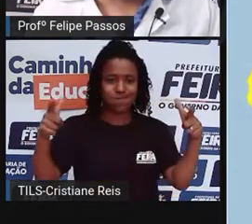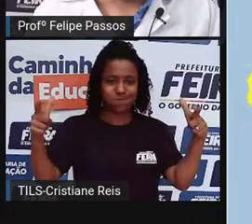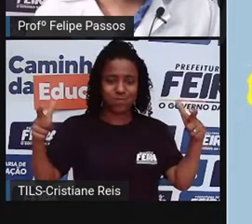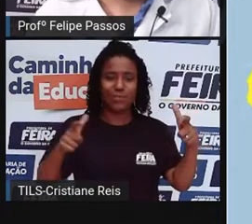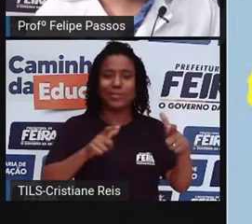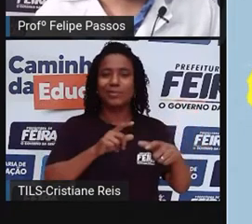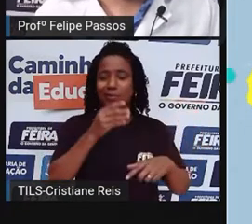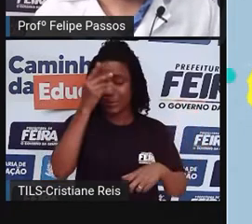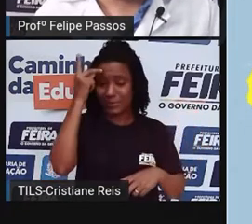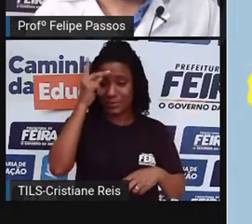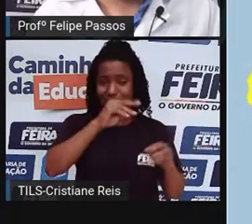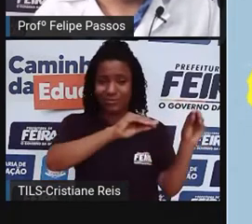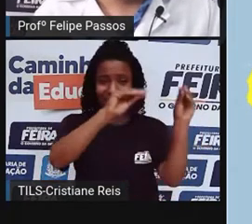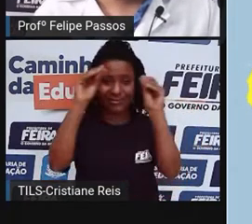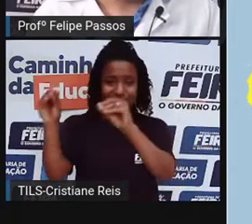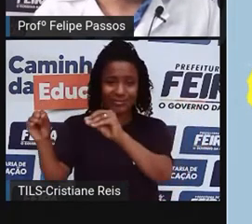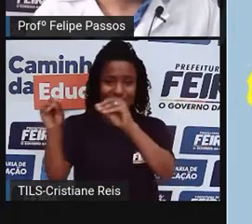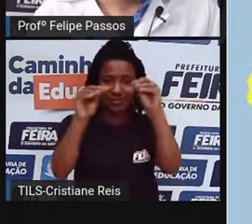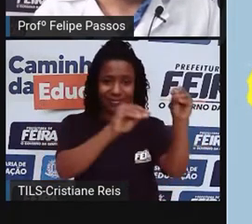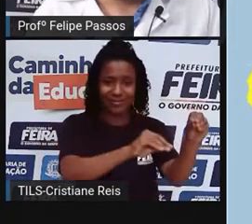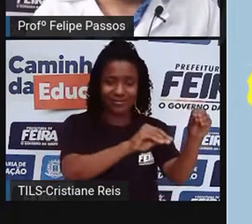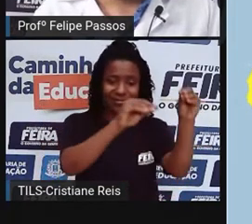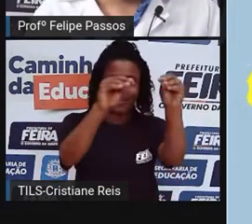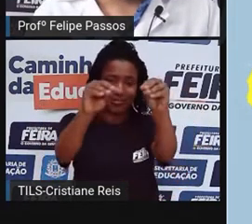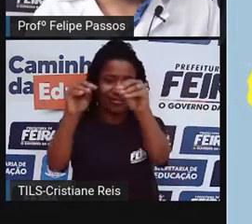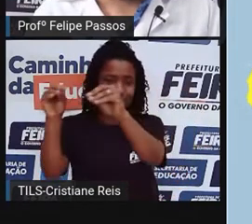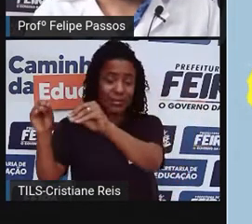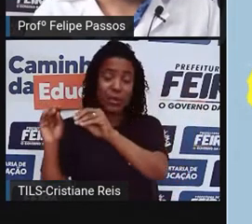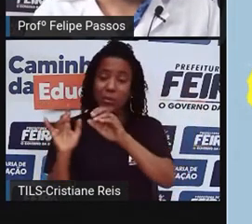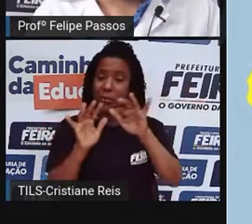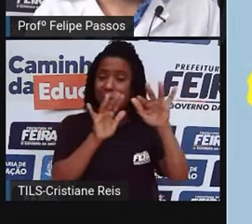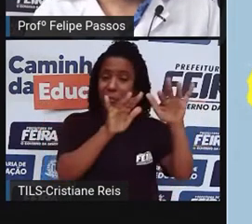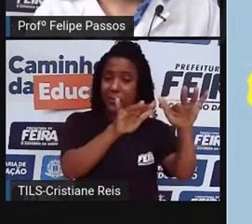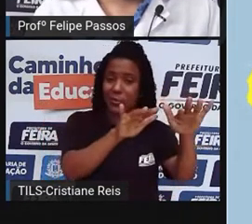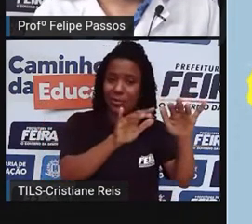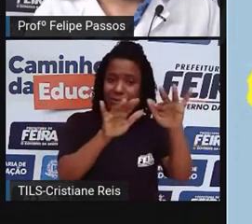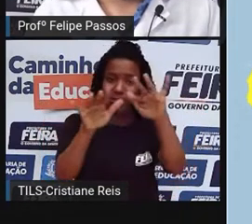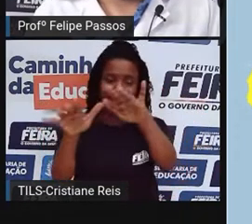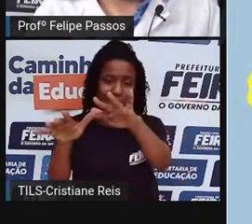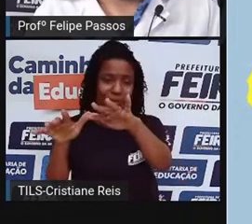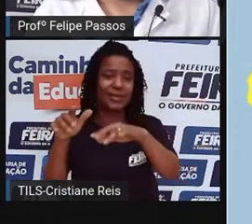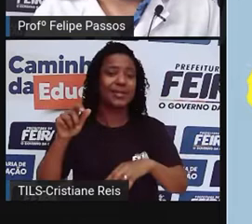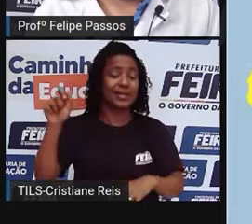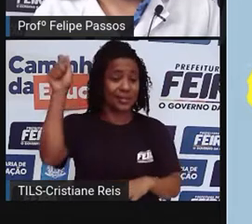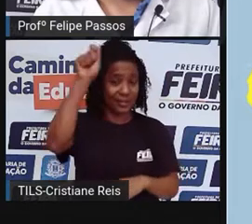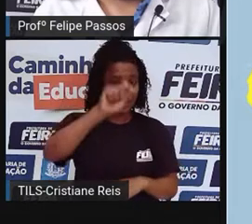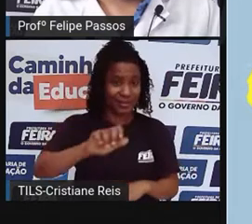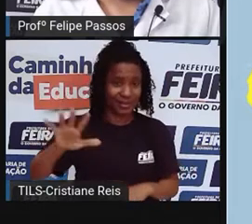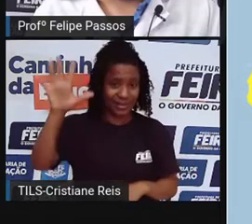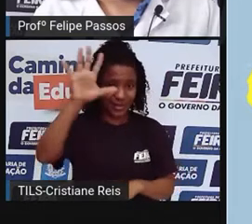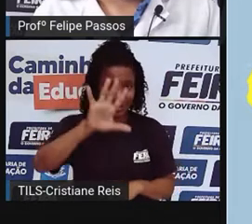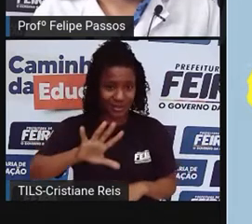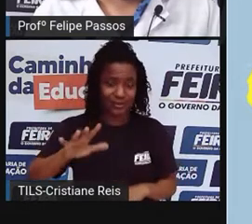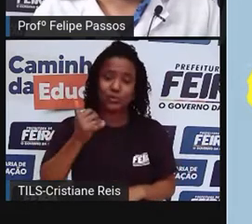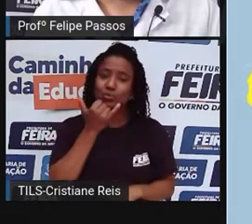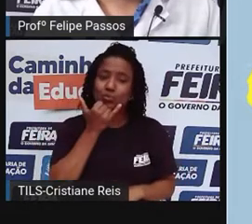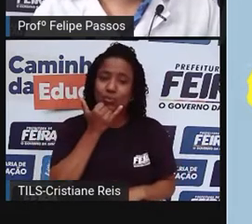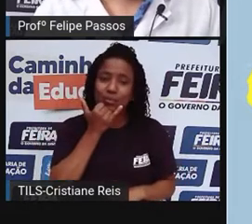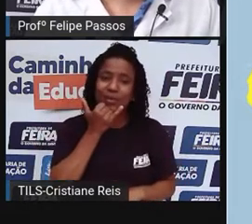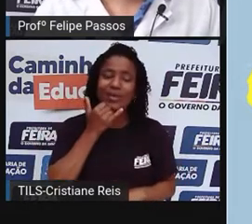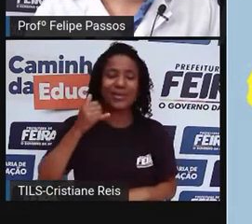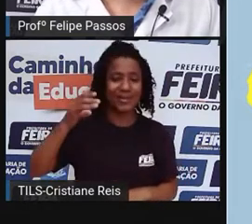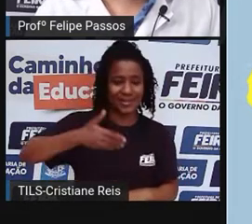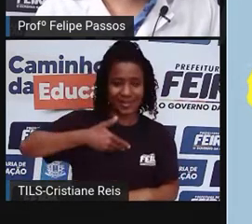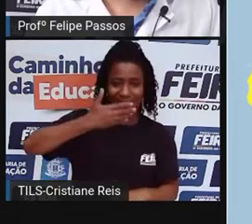do planeta. Primeiro ali na Ásia, Ásia não, perdão, na Arábia,